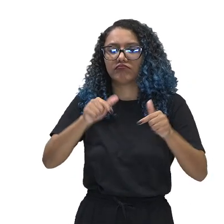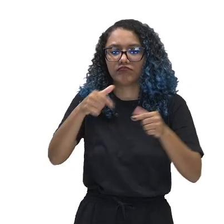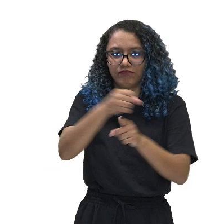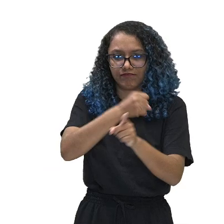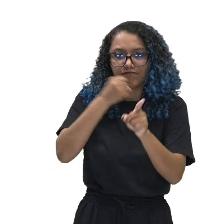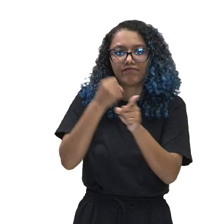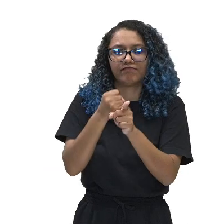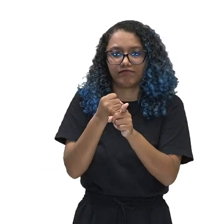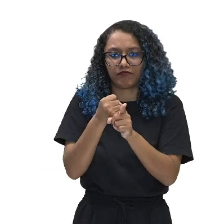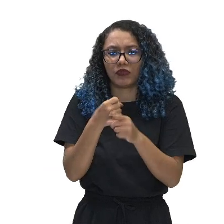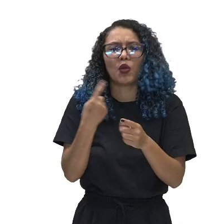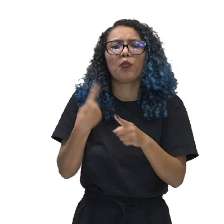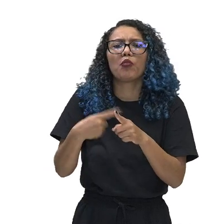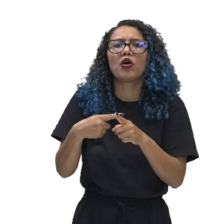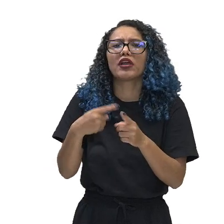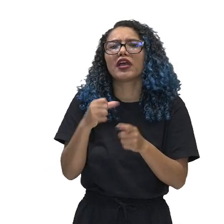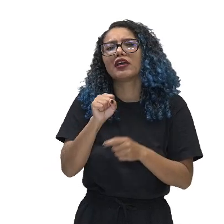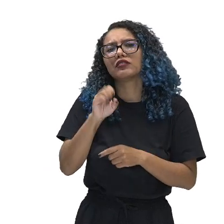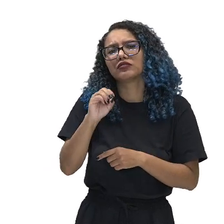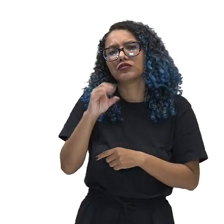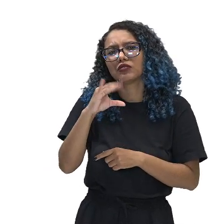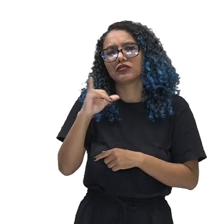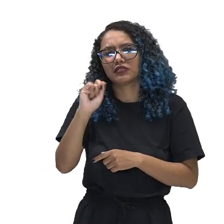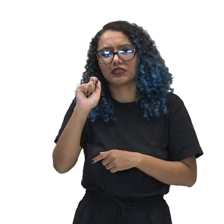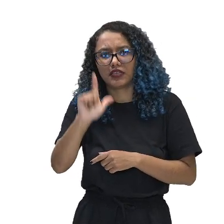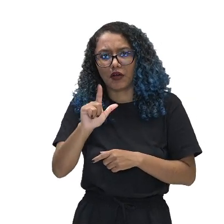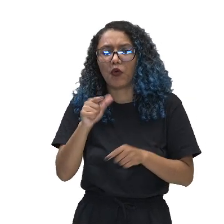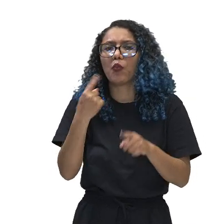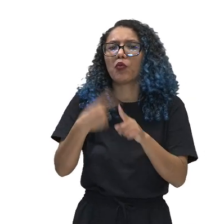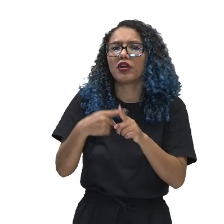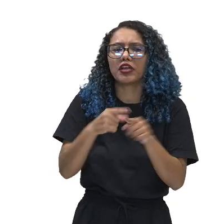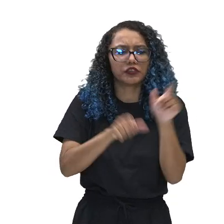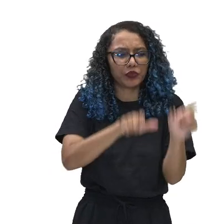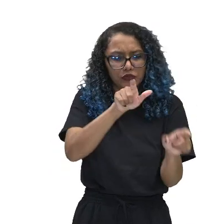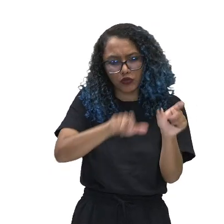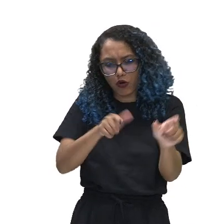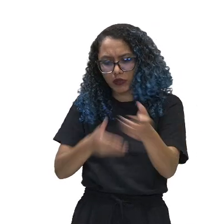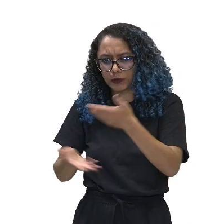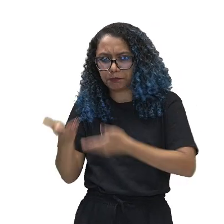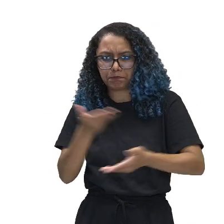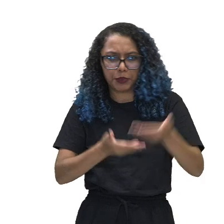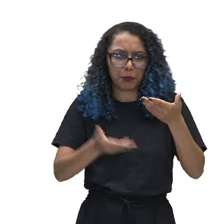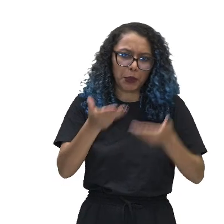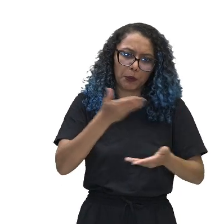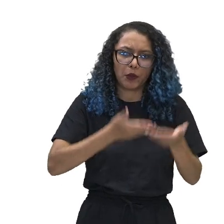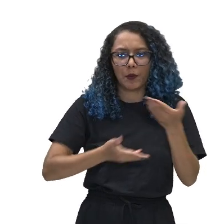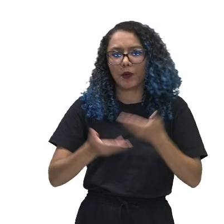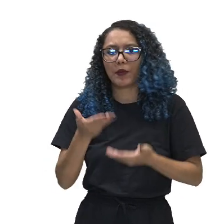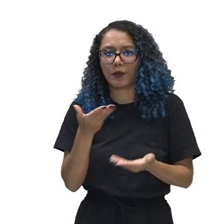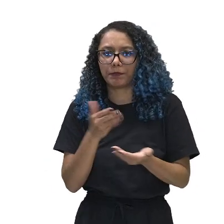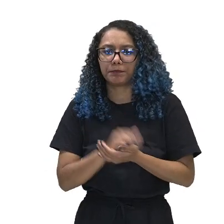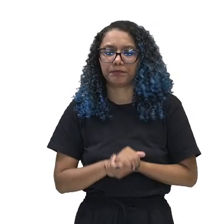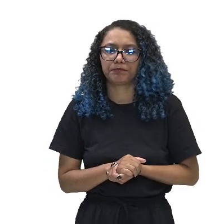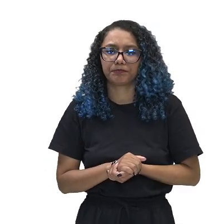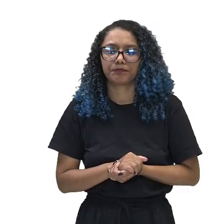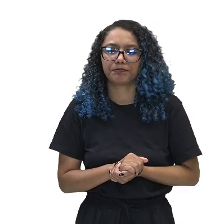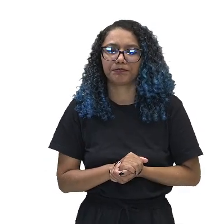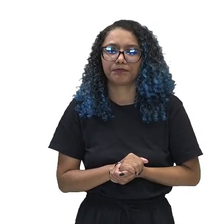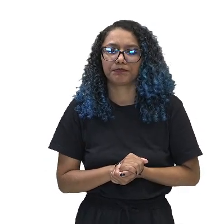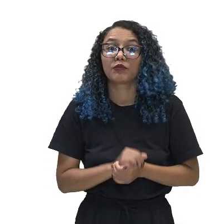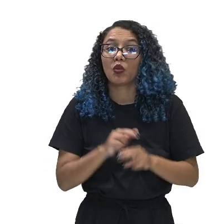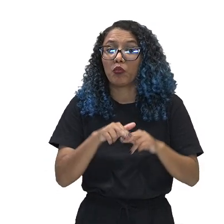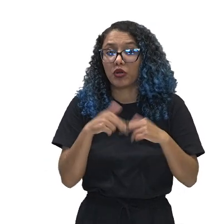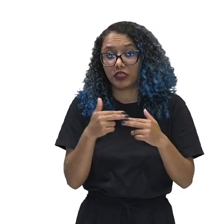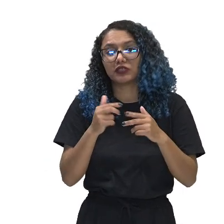social porque ela se dá na relação com o outro, sempre na relação com o outro. Por isso, ela é uma ação